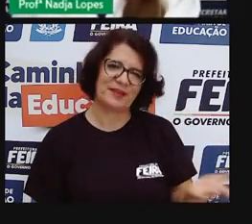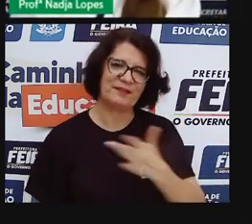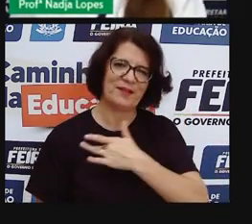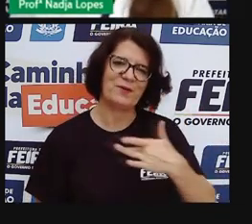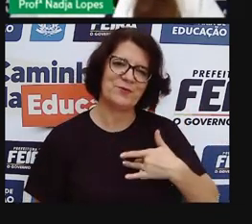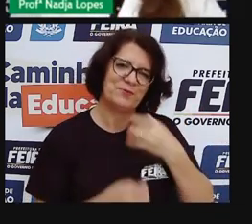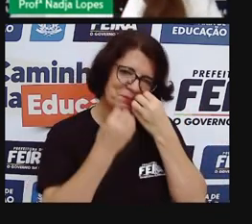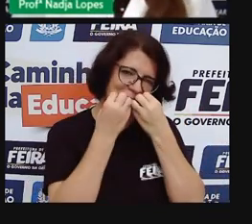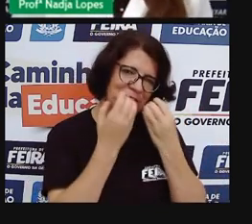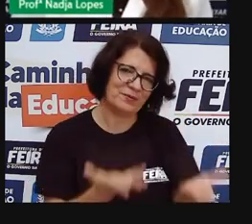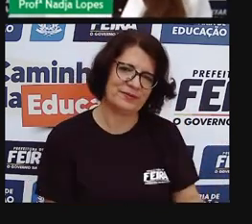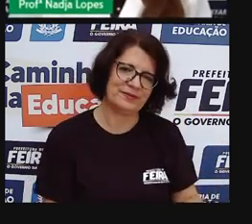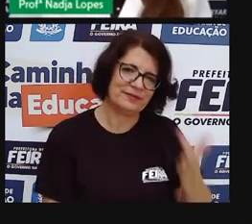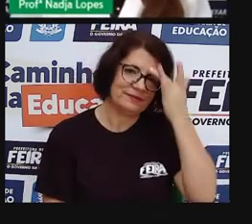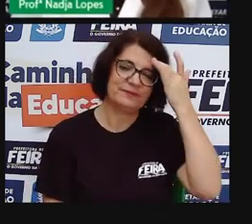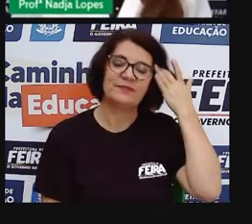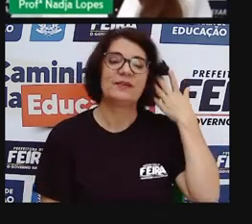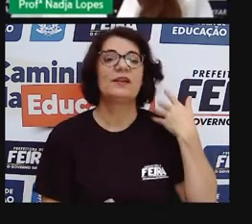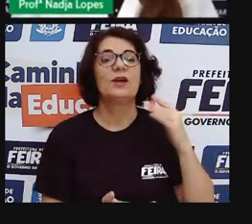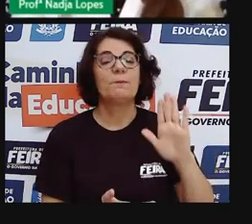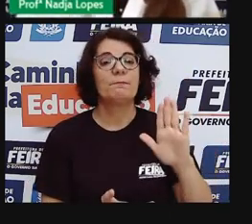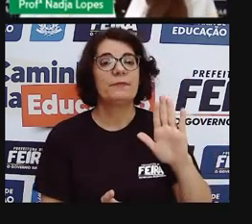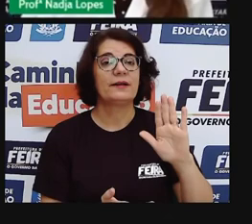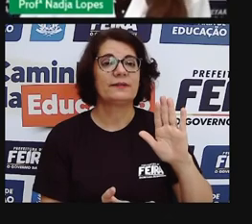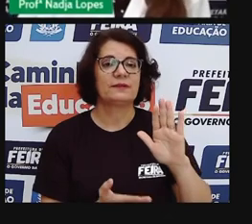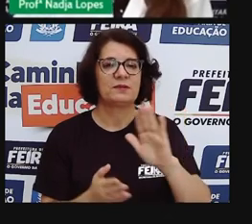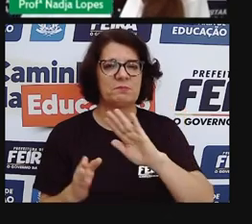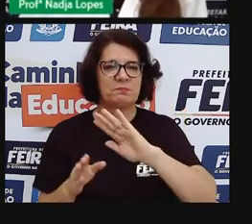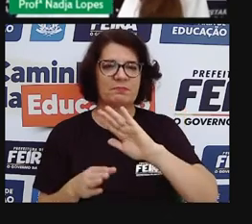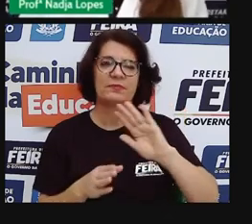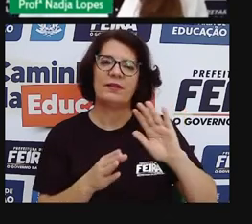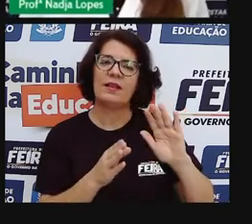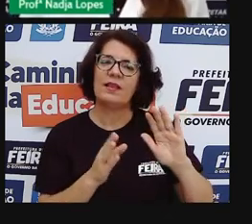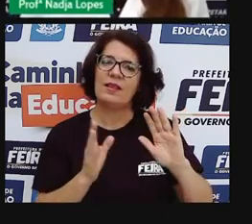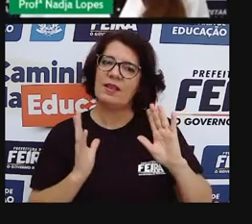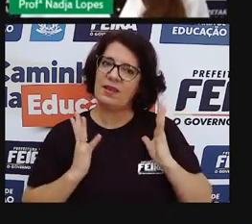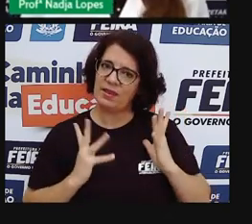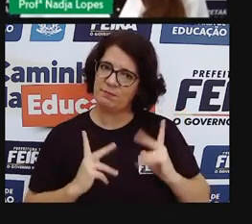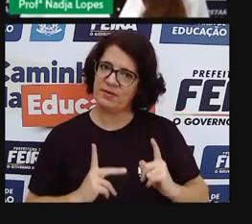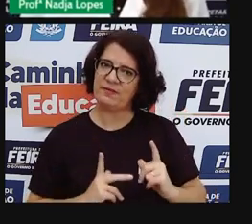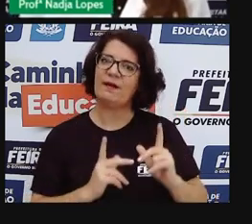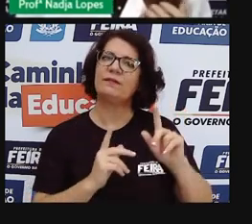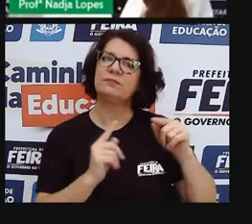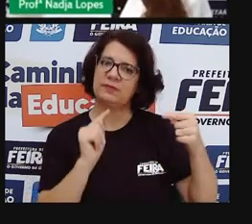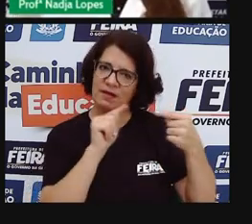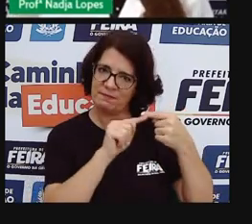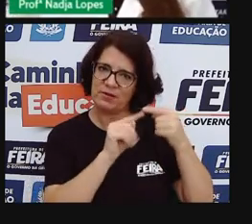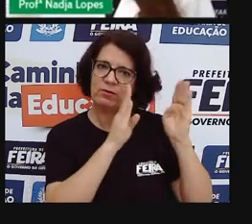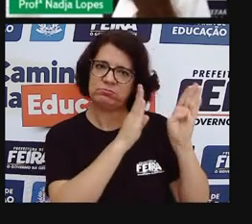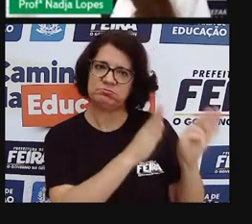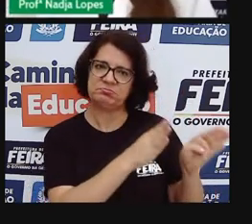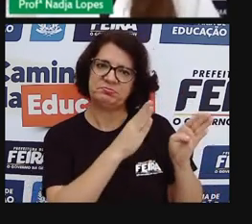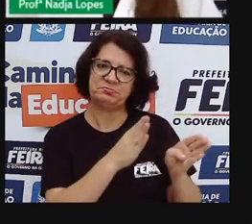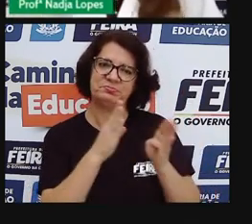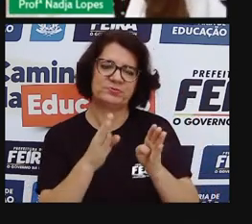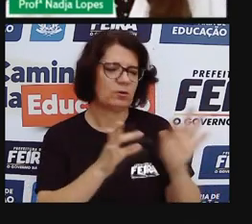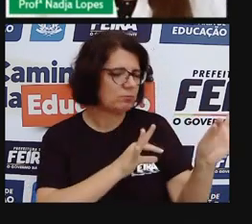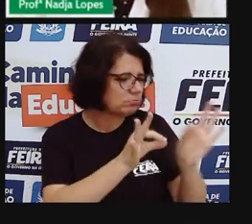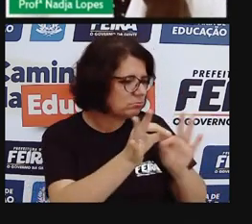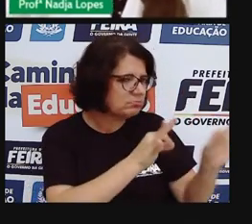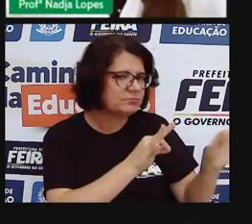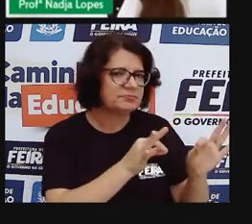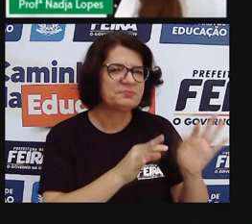é a questão de desorganização, então a limpeza, desorganização, tudo isso afasta aquele cliente, quando você pega um monte de caixa,